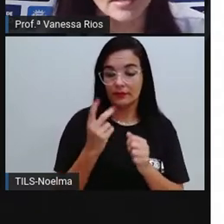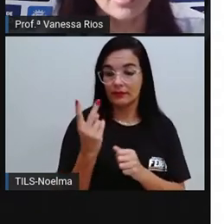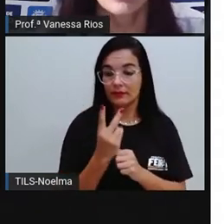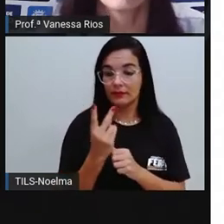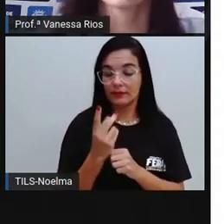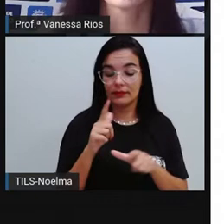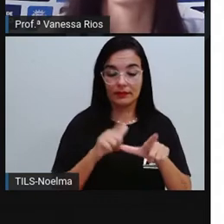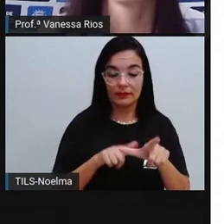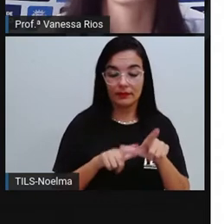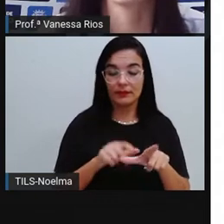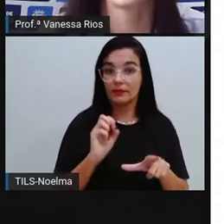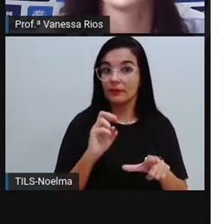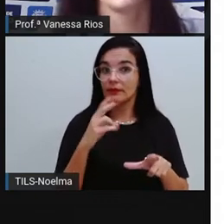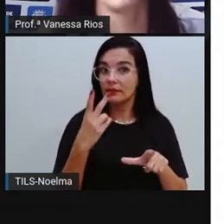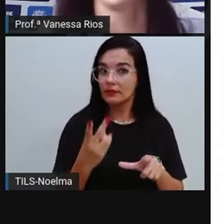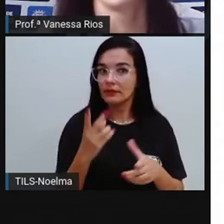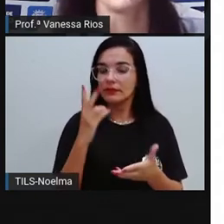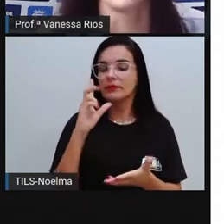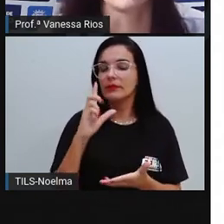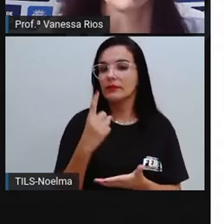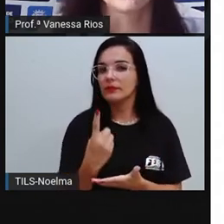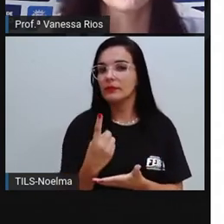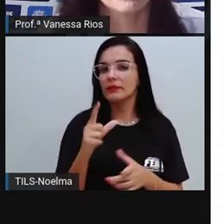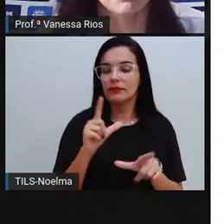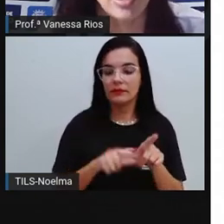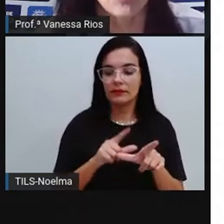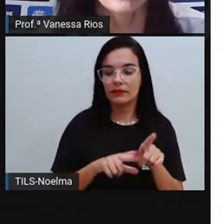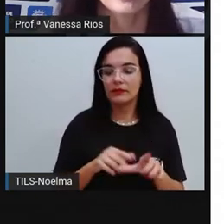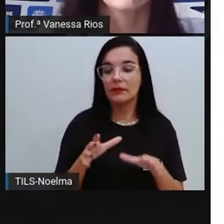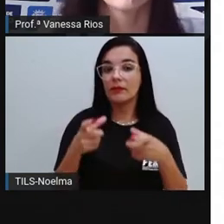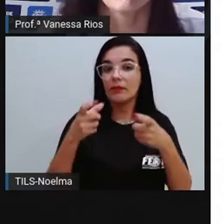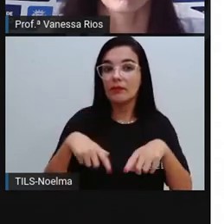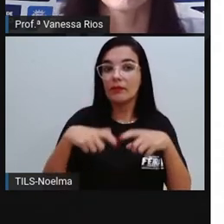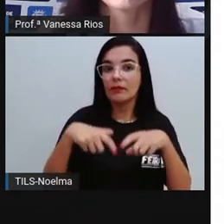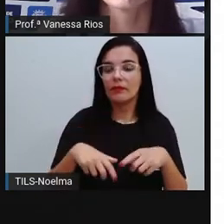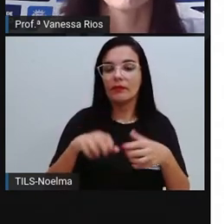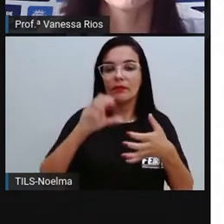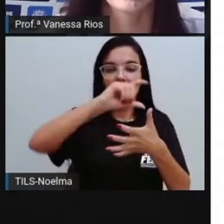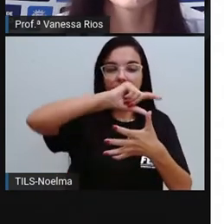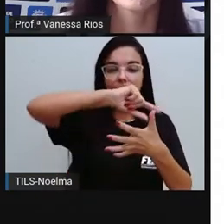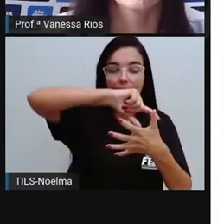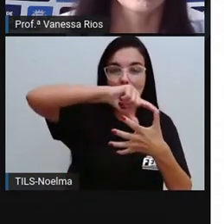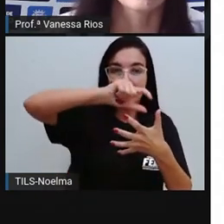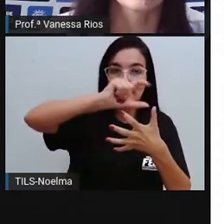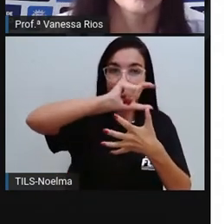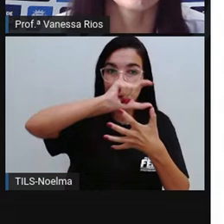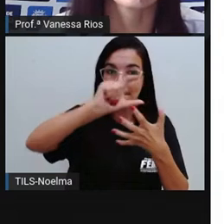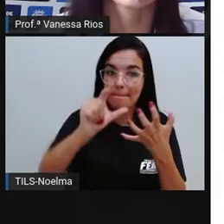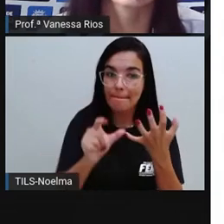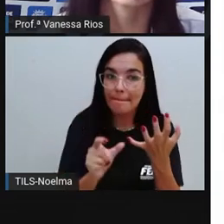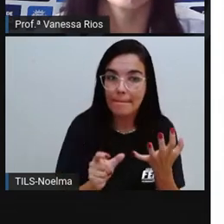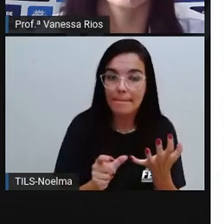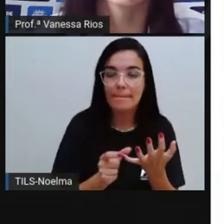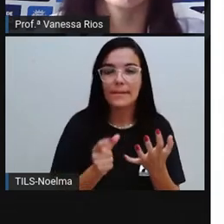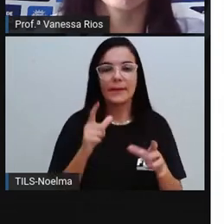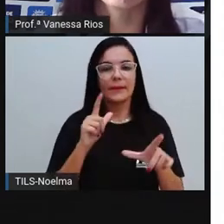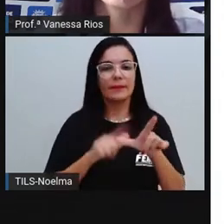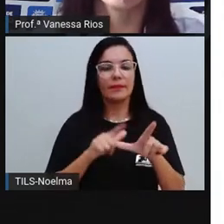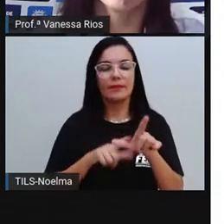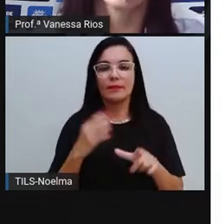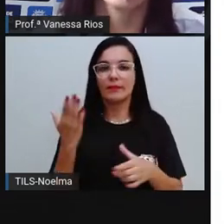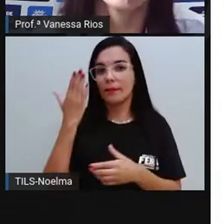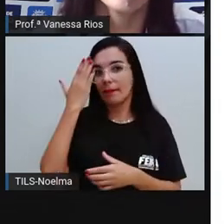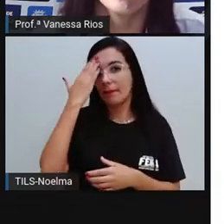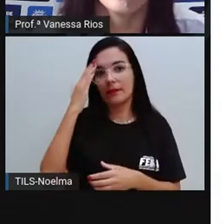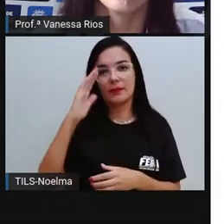letras, onde a vogal aí é a letra principal, né? Normalmente as vogais aí, elas seguem, elas